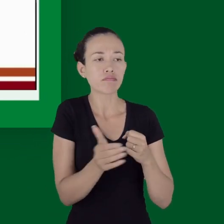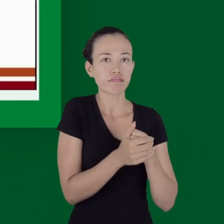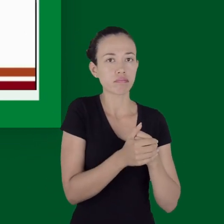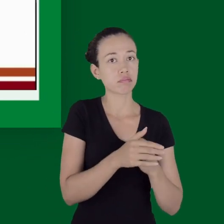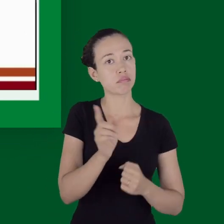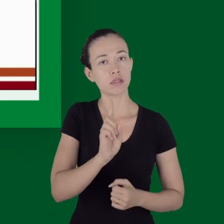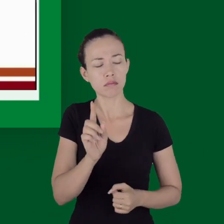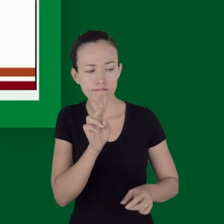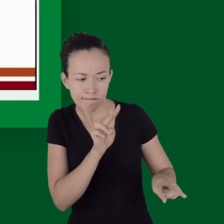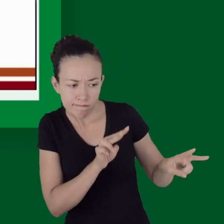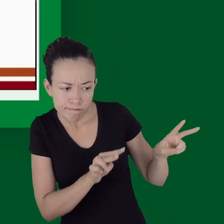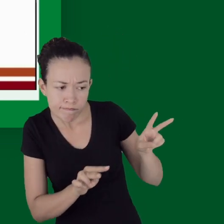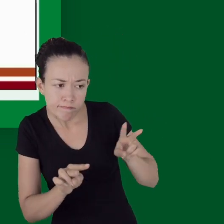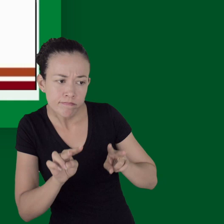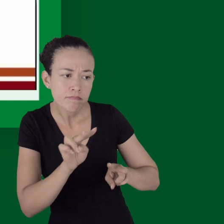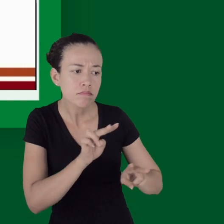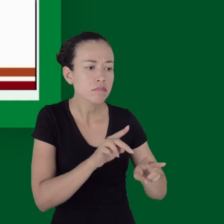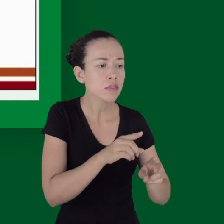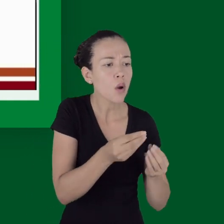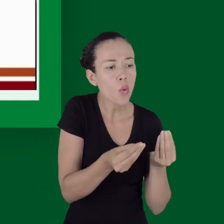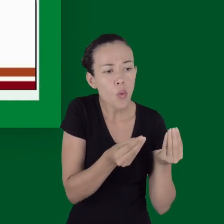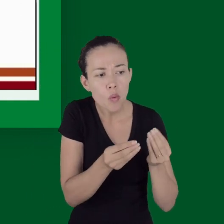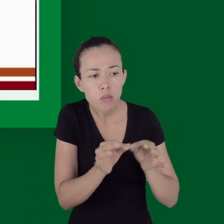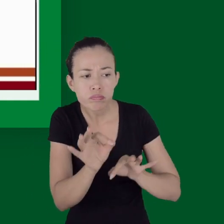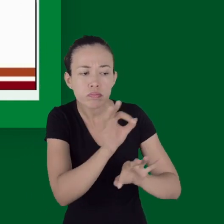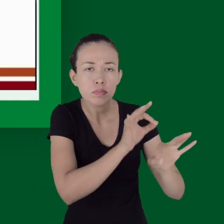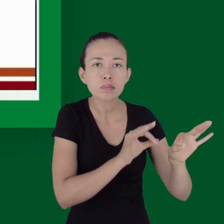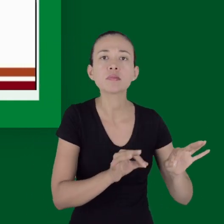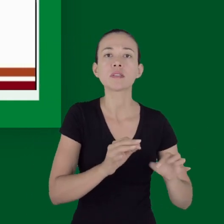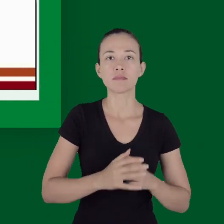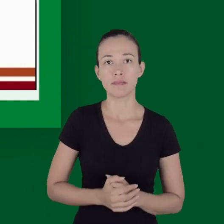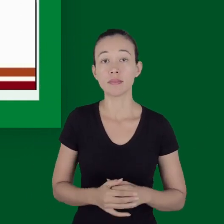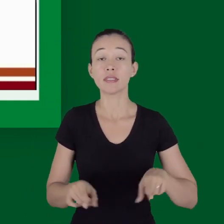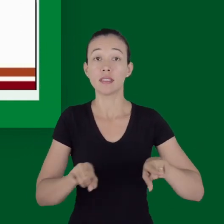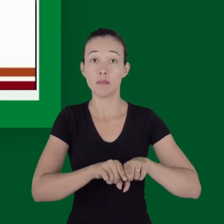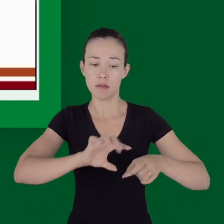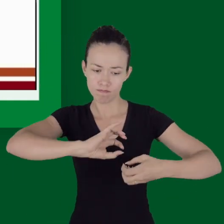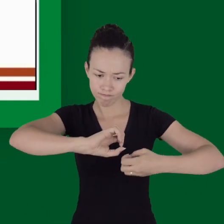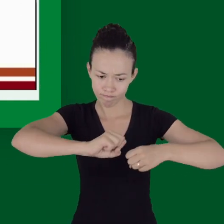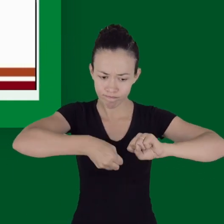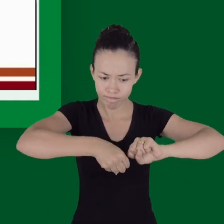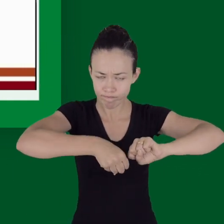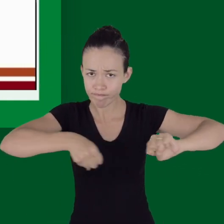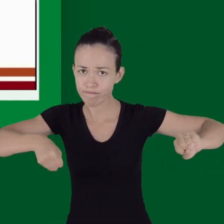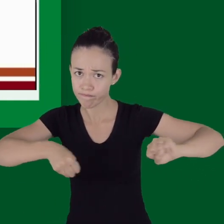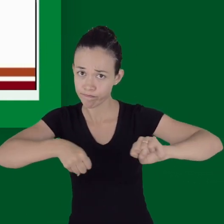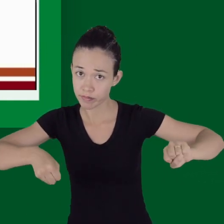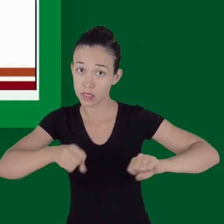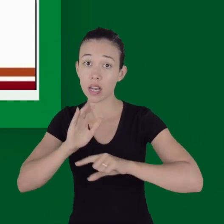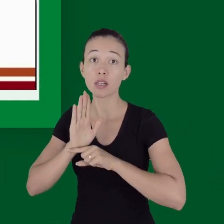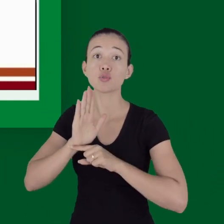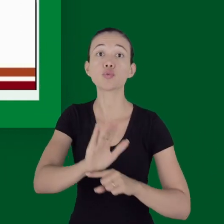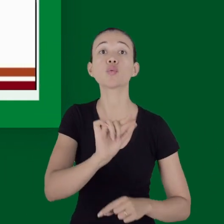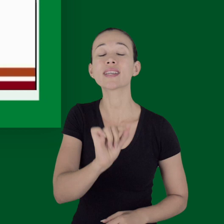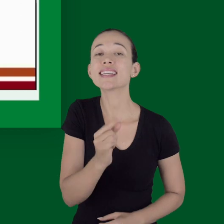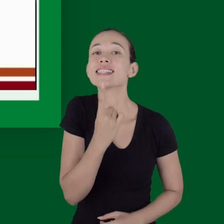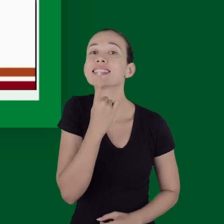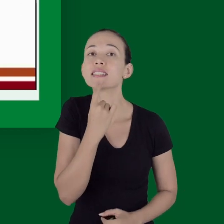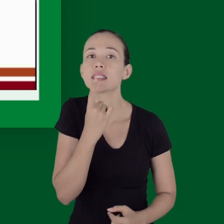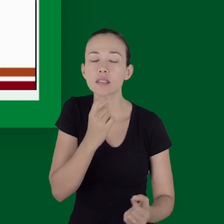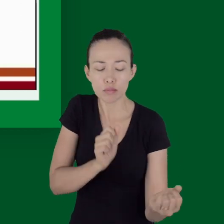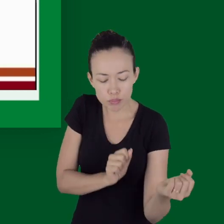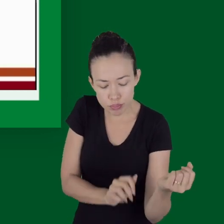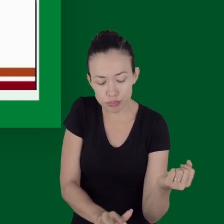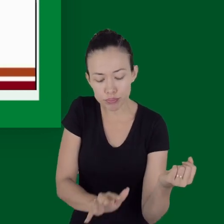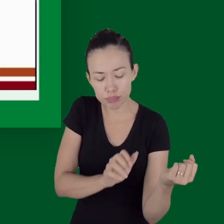visto e monitorado. E deve ser aplicado de maneira suficientemente apertada para que bloqueie o fluxo arterial e